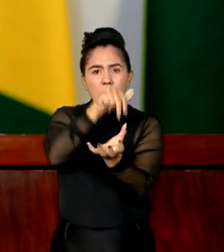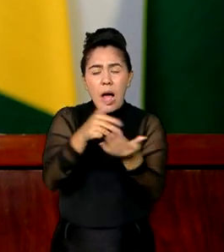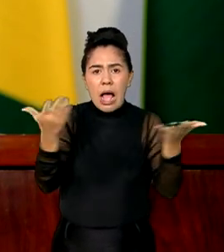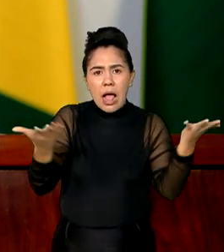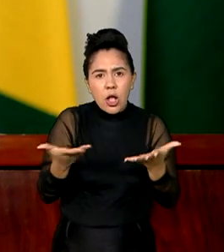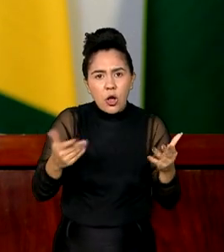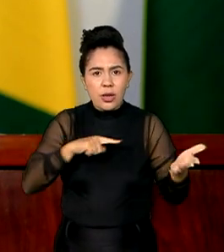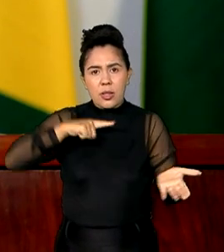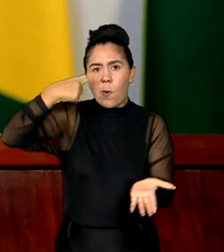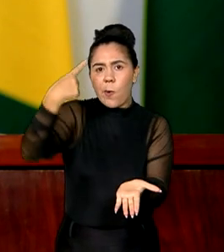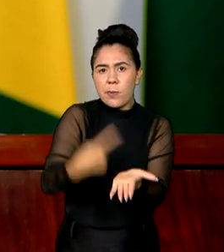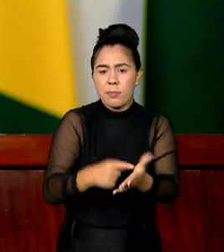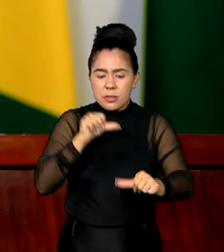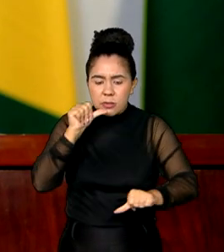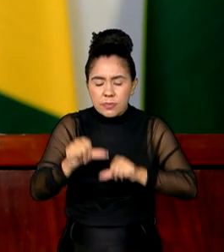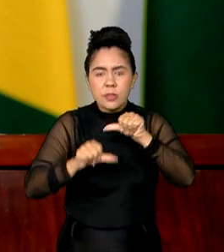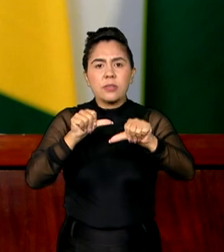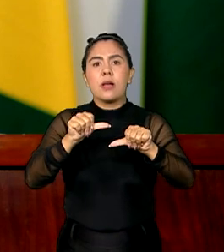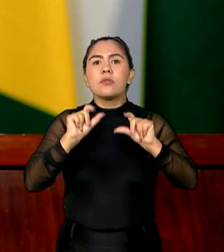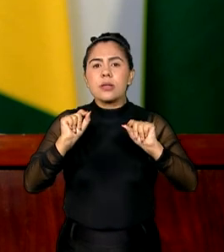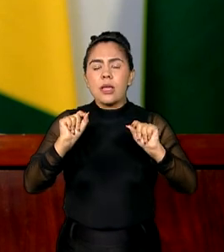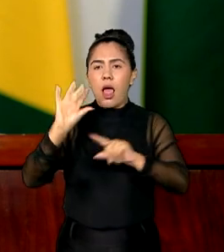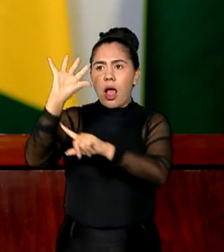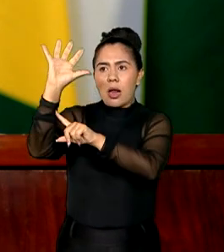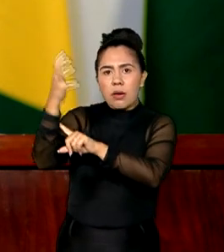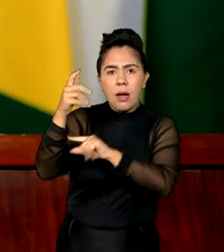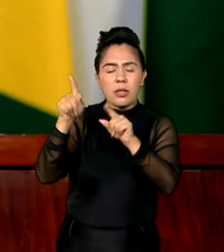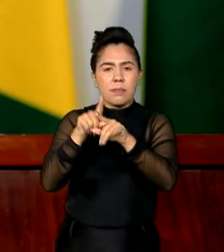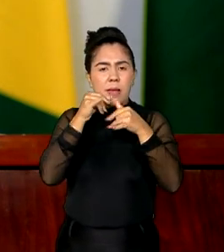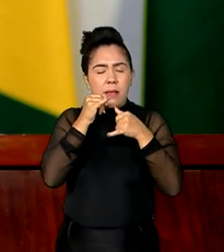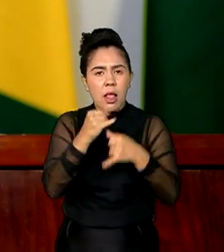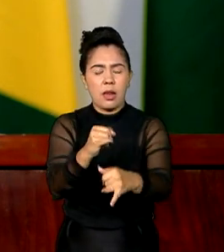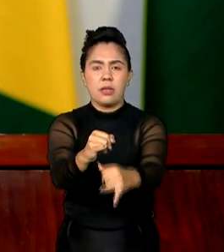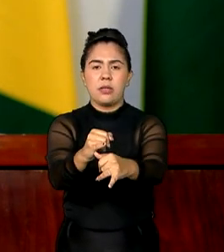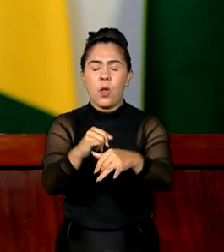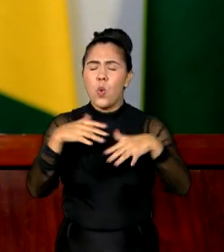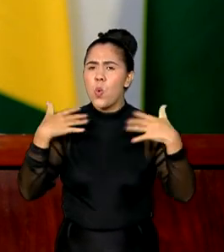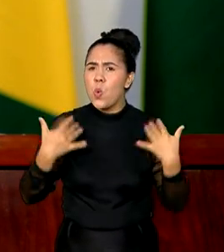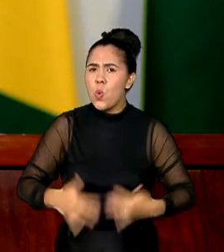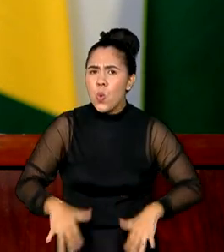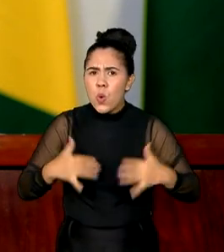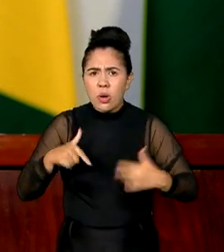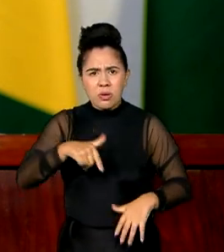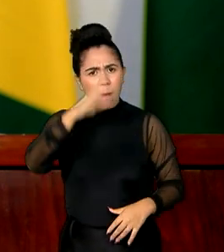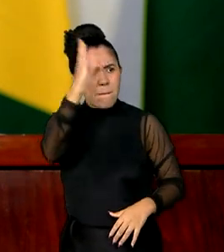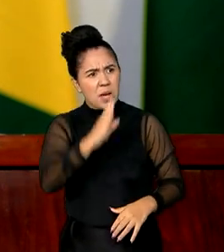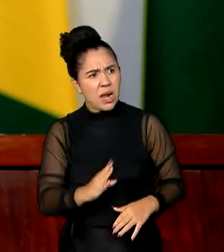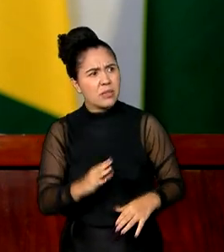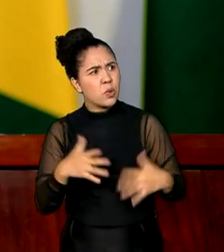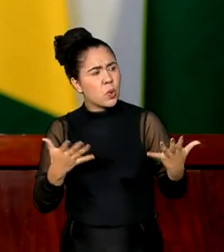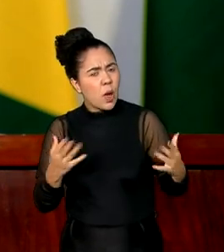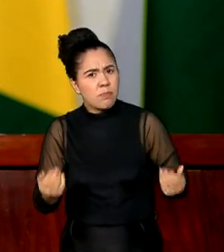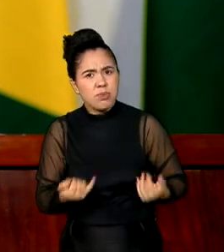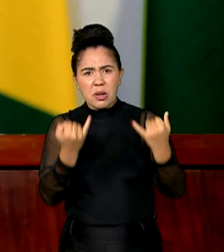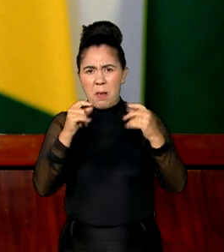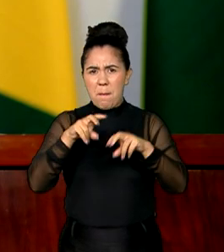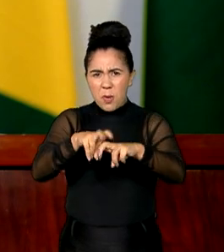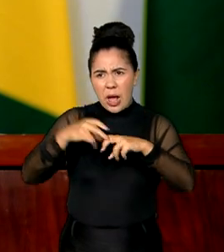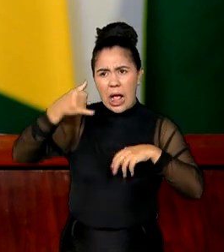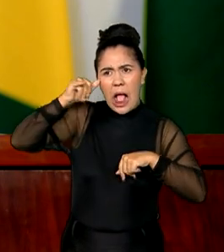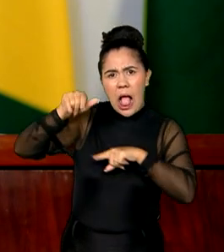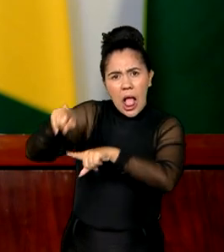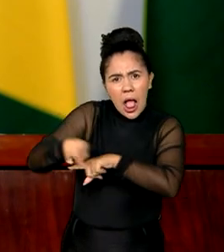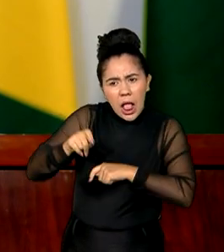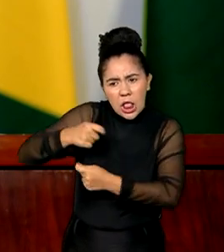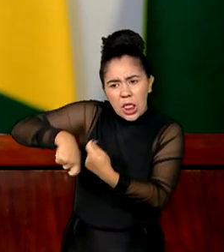energética. Nunca o mundo viu o Brasil com tanta importância, não é só por causa do agronegócio, não sabe por causa